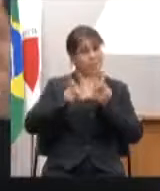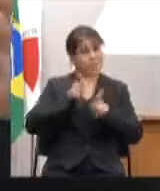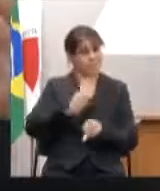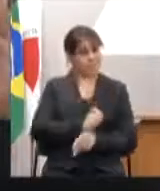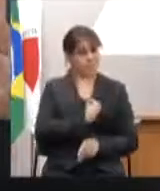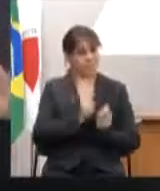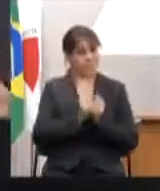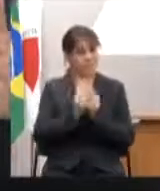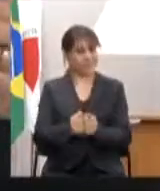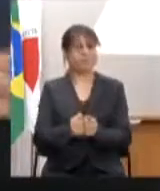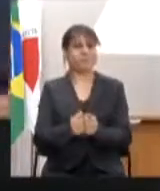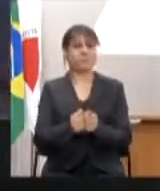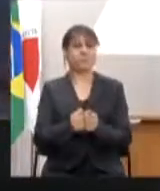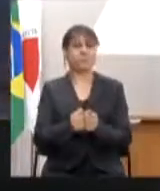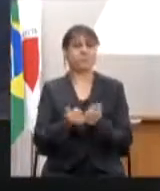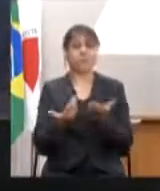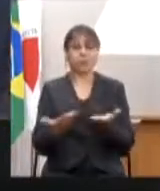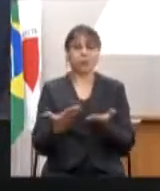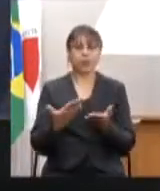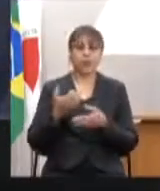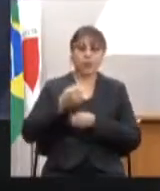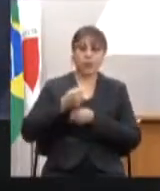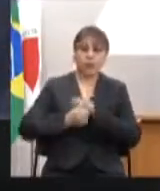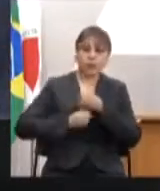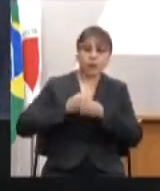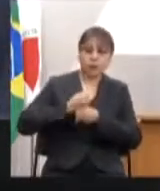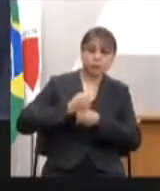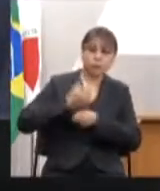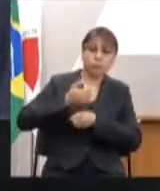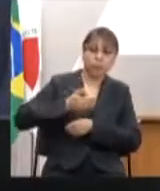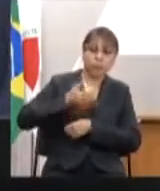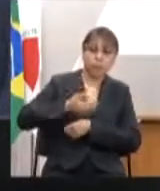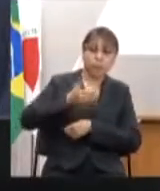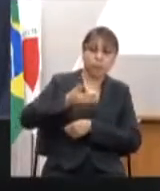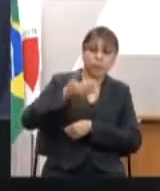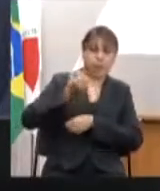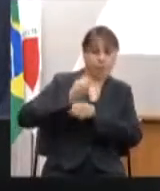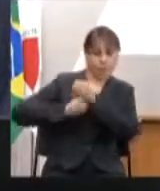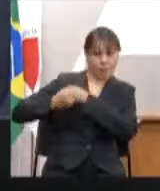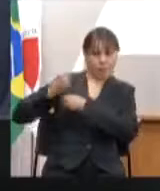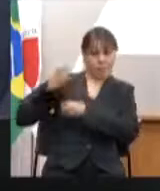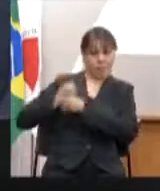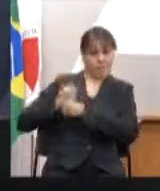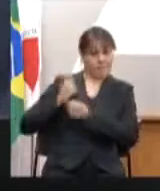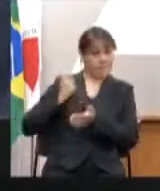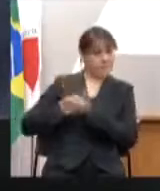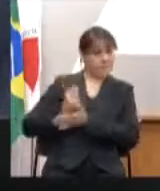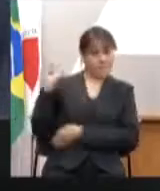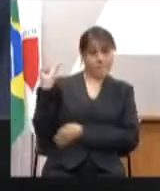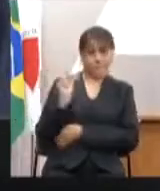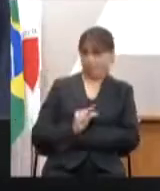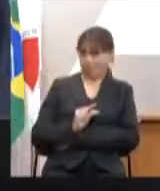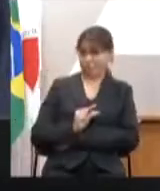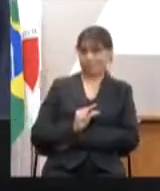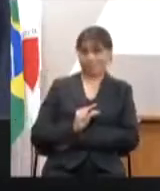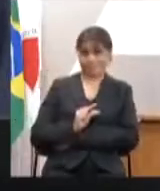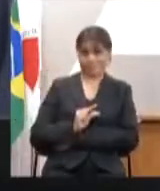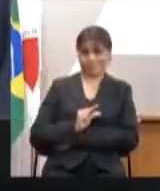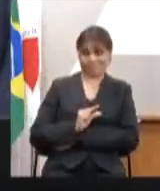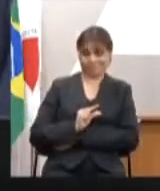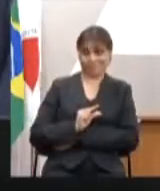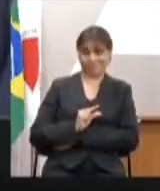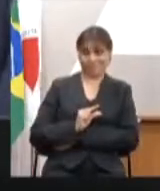E quando vai passando os anos, e o ano passado foi o ano que menos se pagou, desde quando nós estamos aqui,